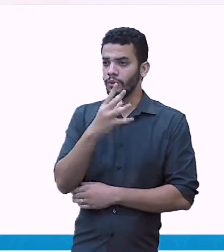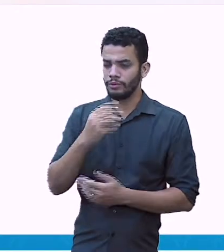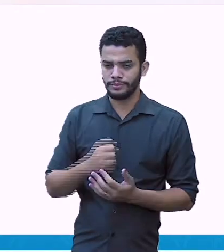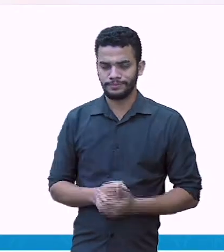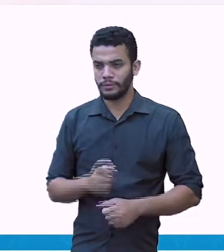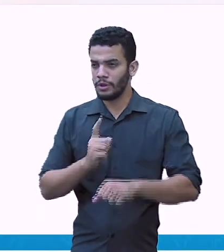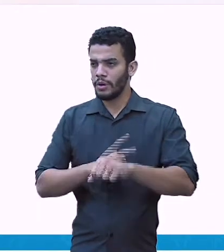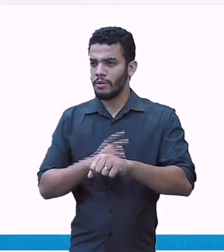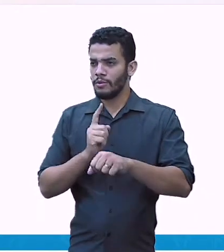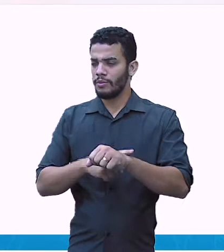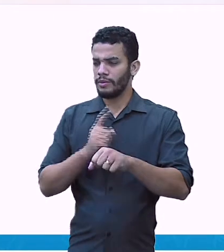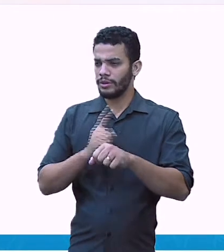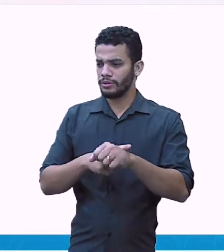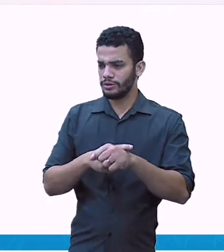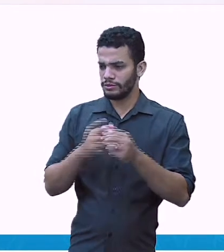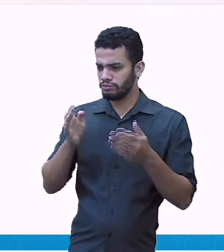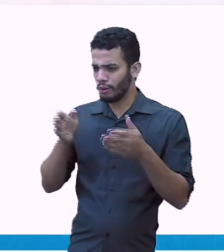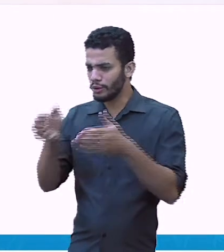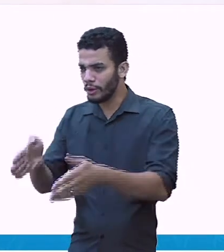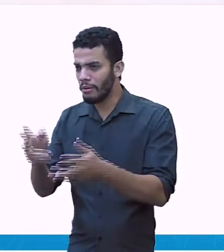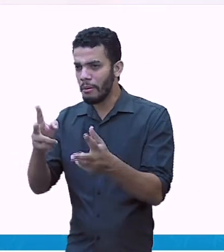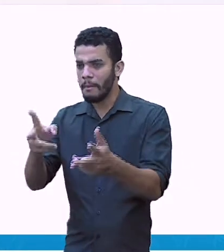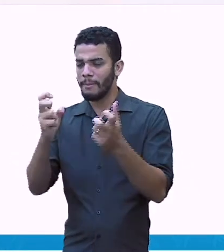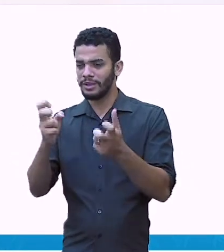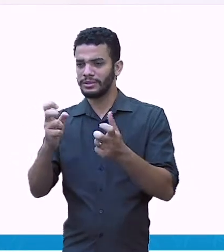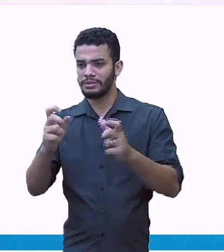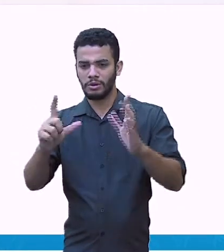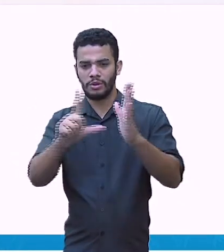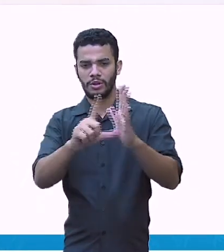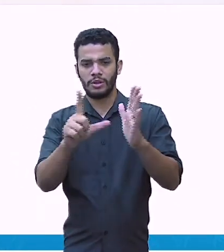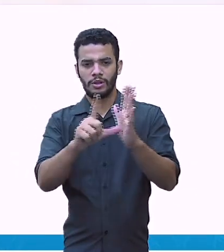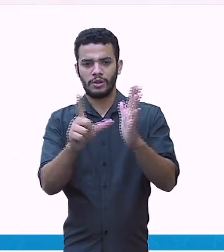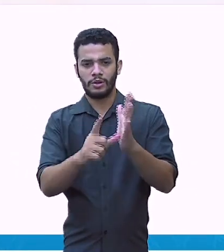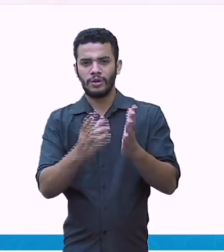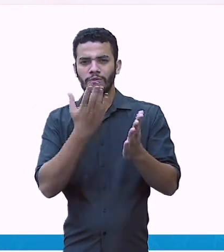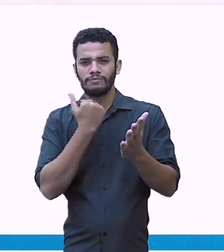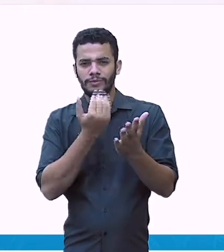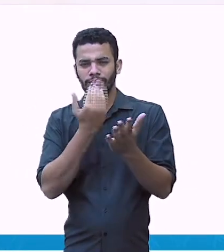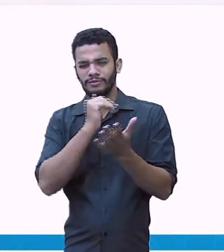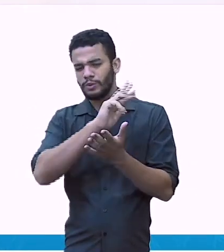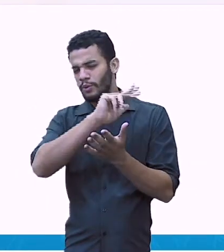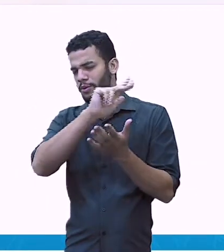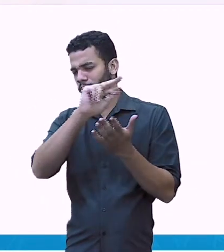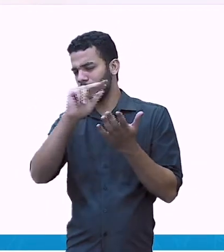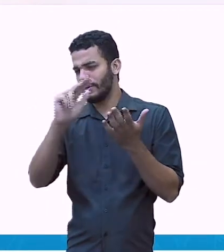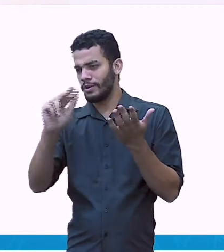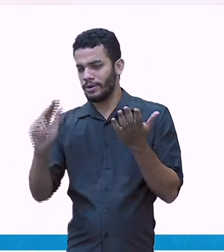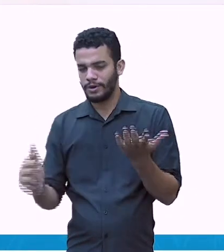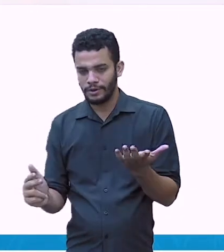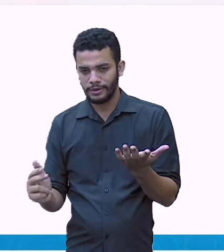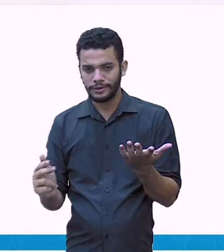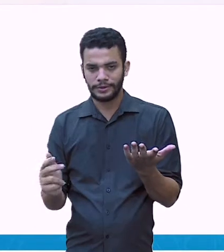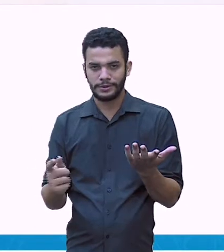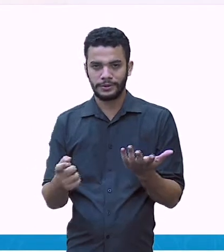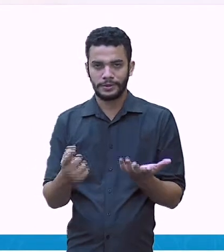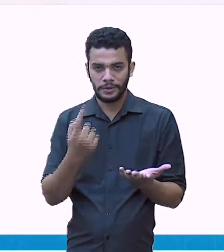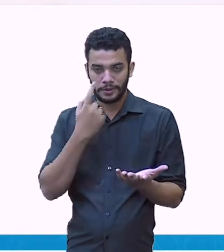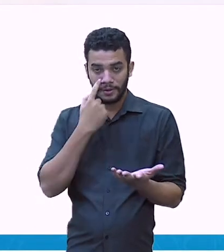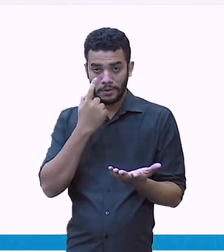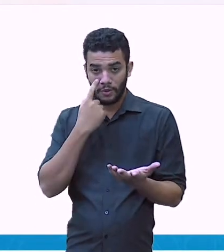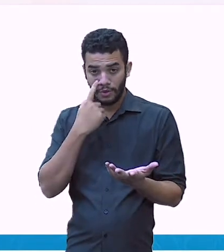ele viu algumas delícias sendo vendidas na lanchonete do cinema. Vamos ver aqui, olha.